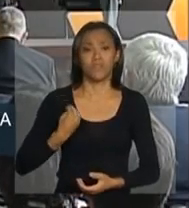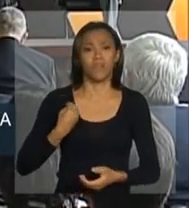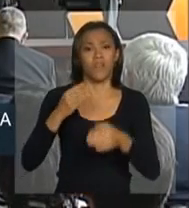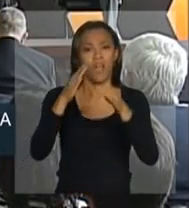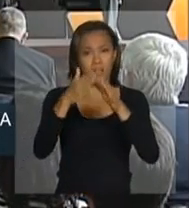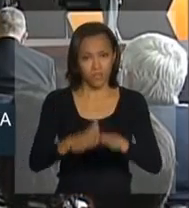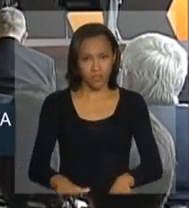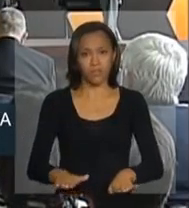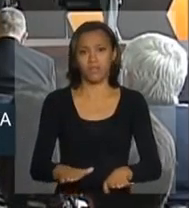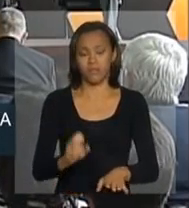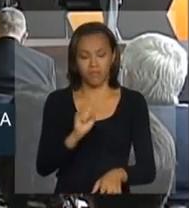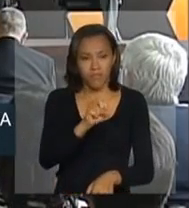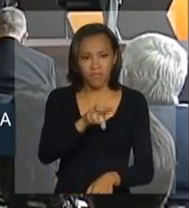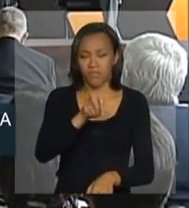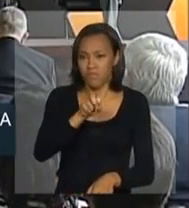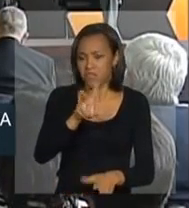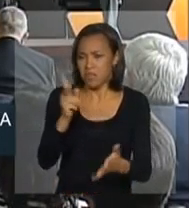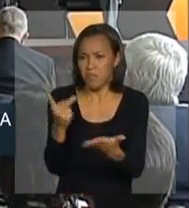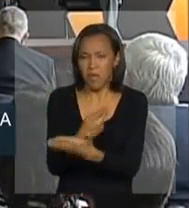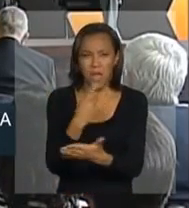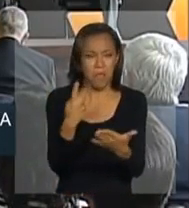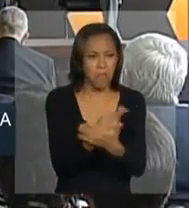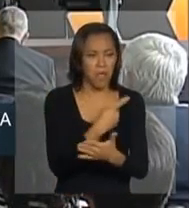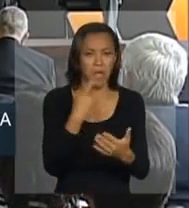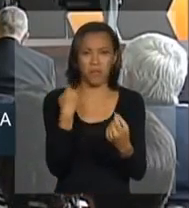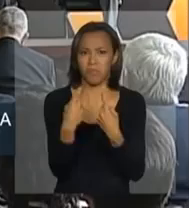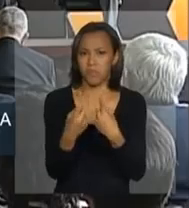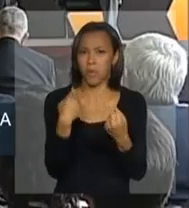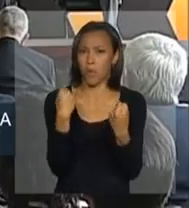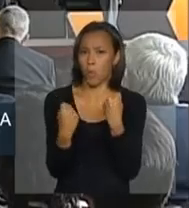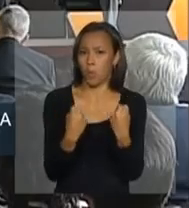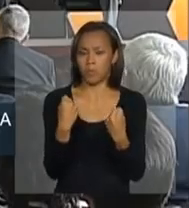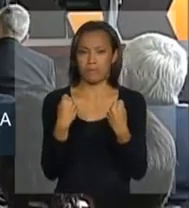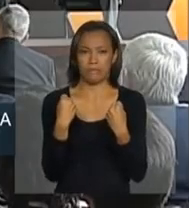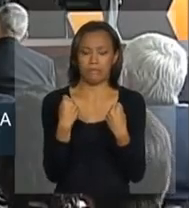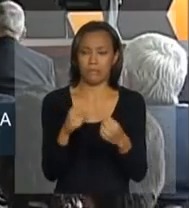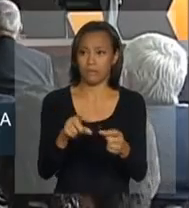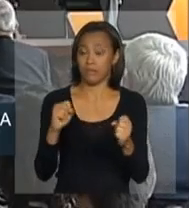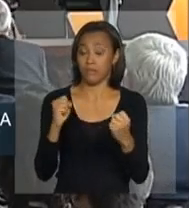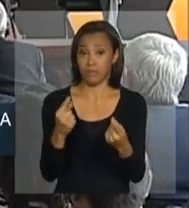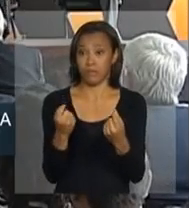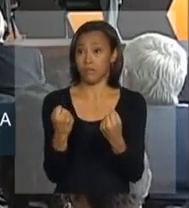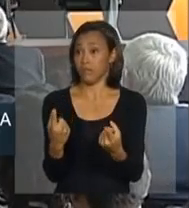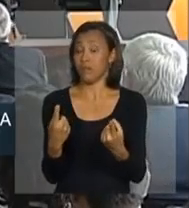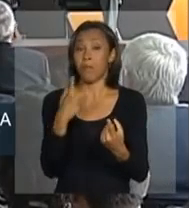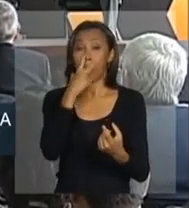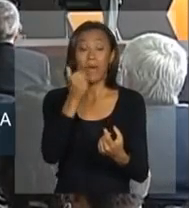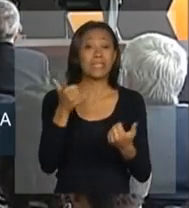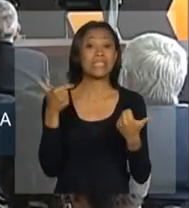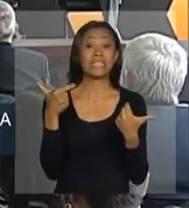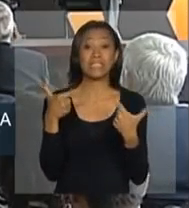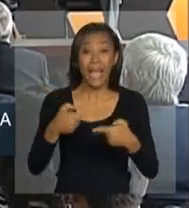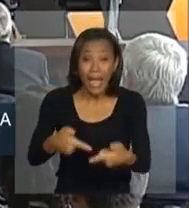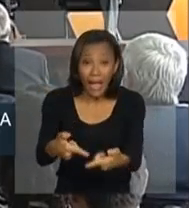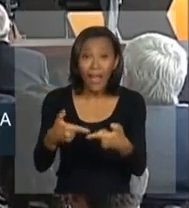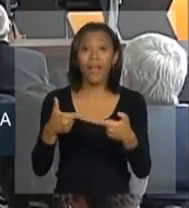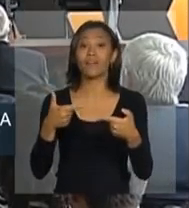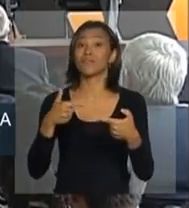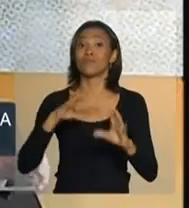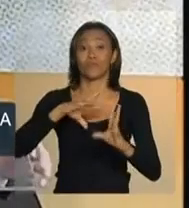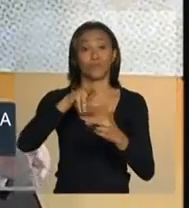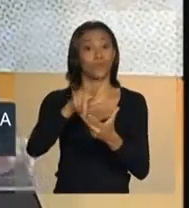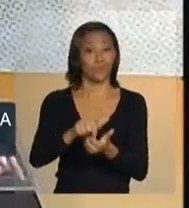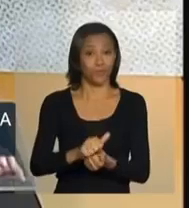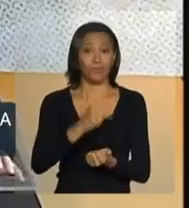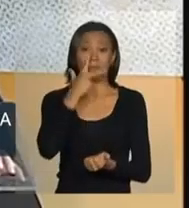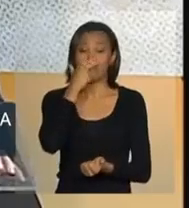com essa realidade que significa mais do que guerras civis, do que guerras do mundo,